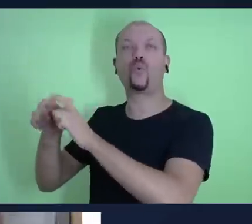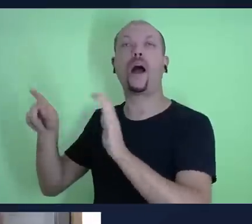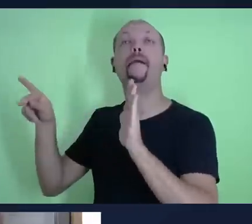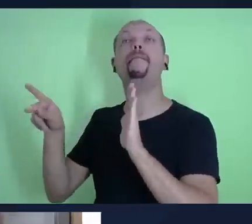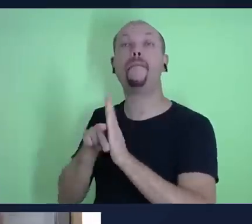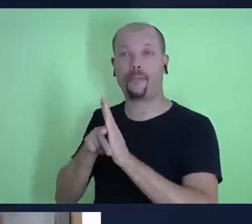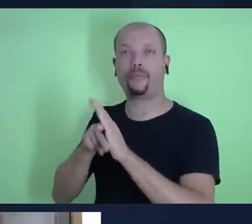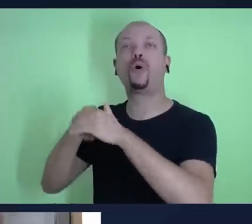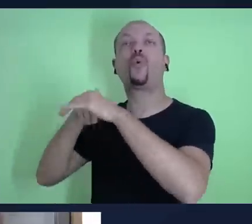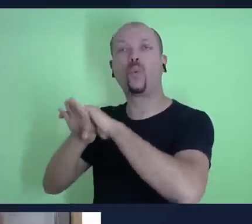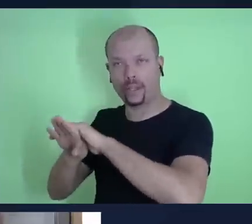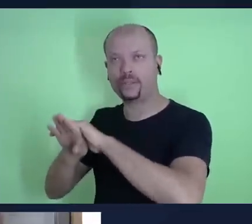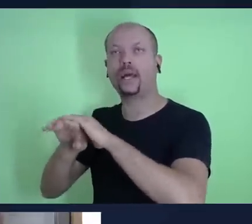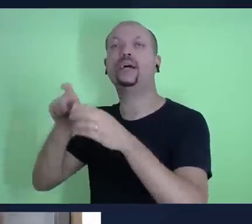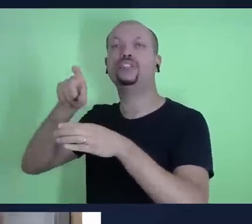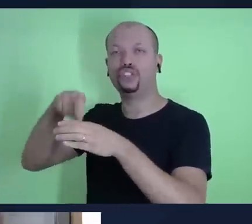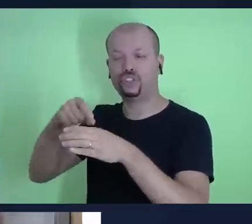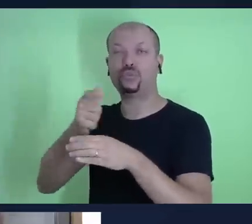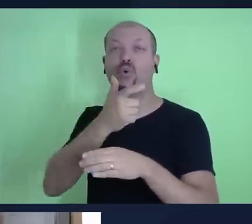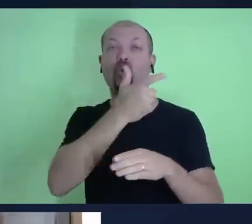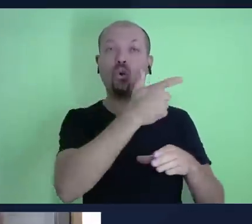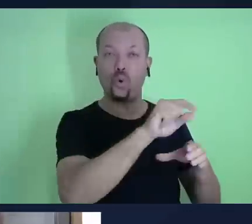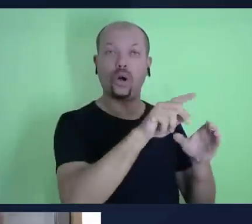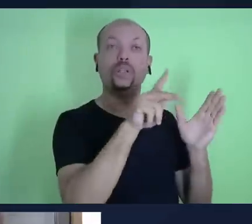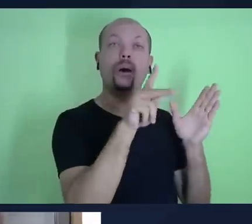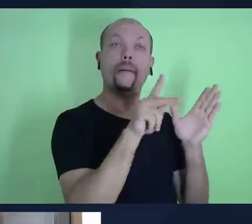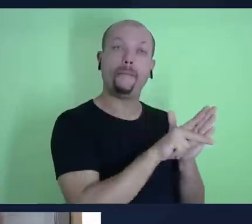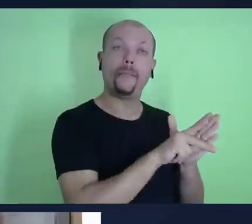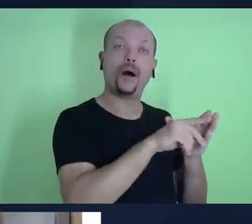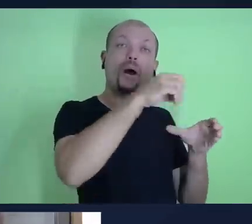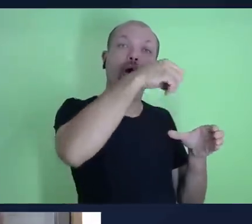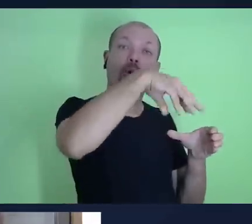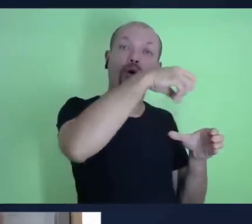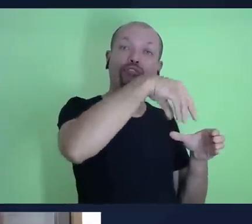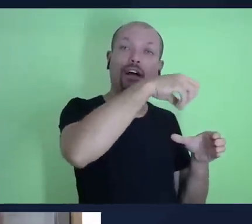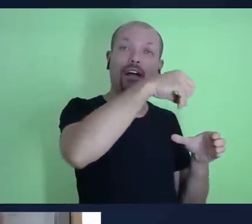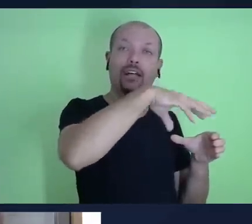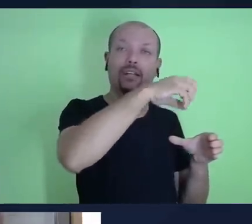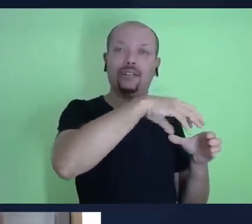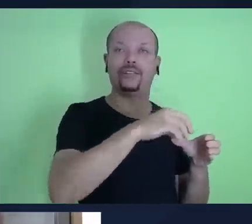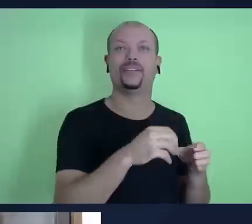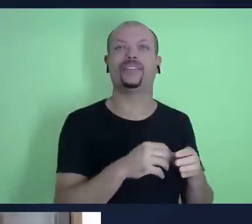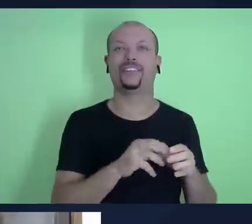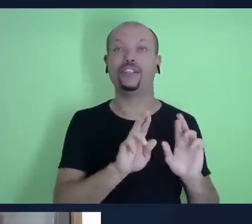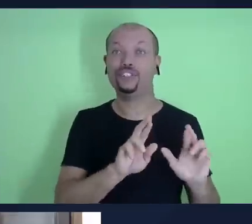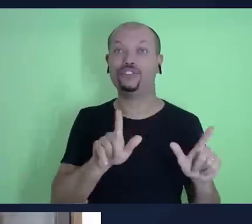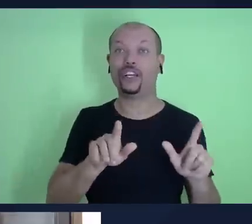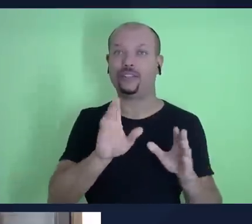para guardar o dízimo, outra parte do templo para guardar as ofertas. Então, eles separavam esses